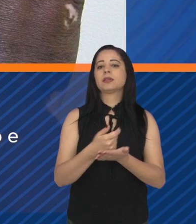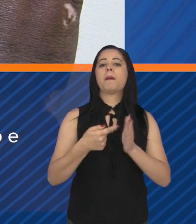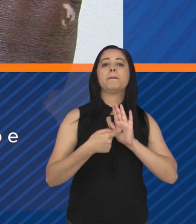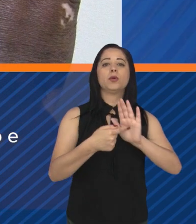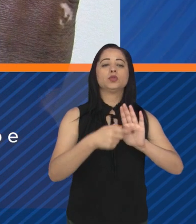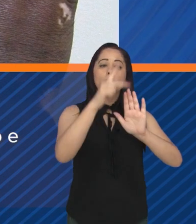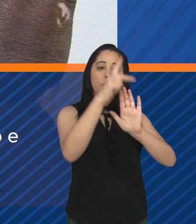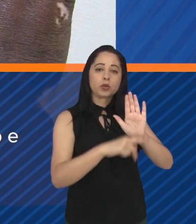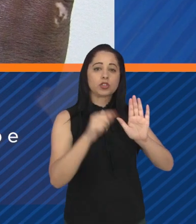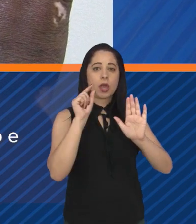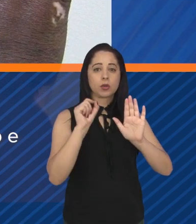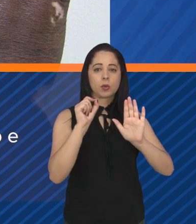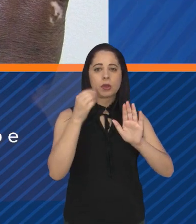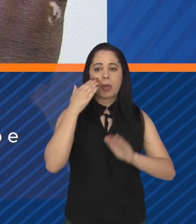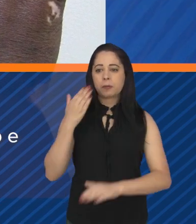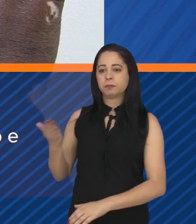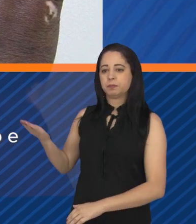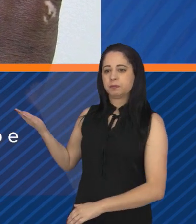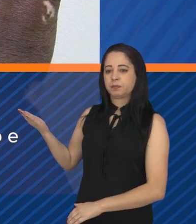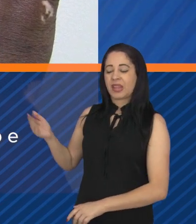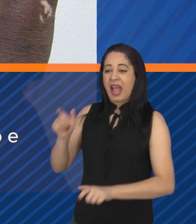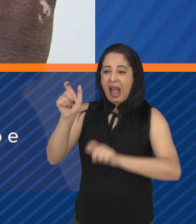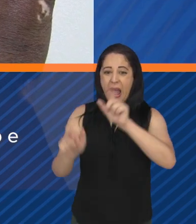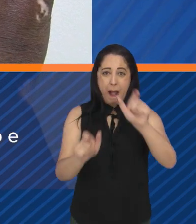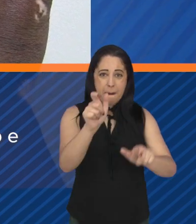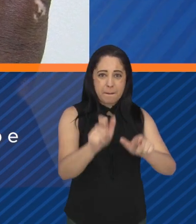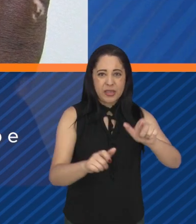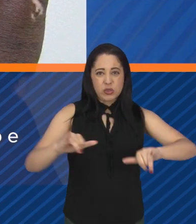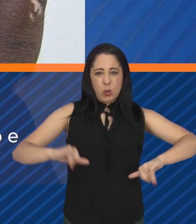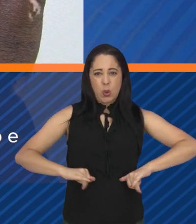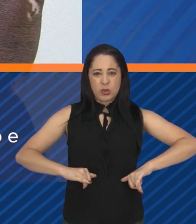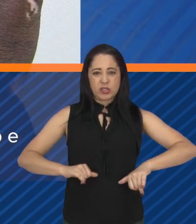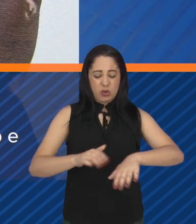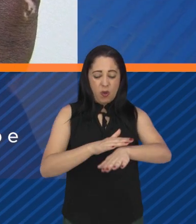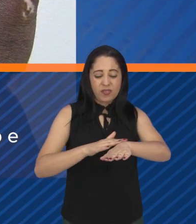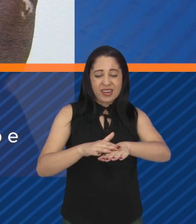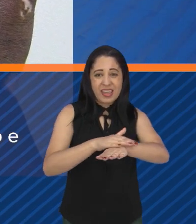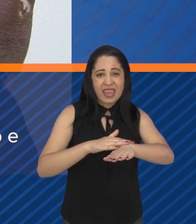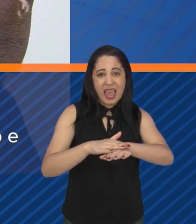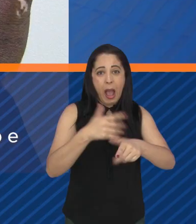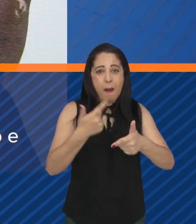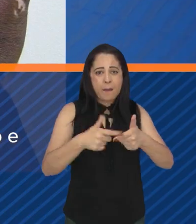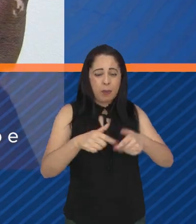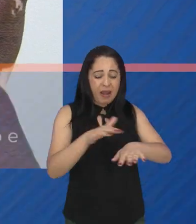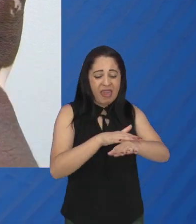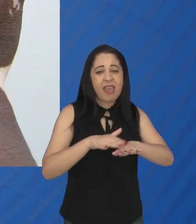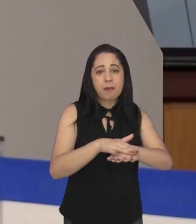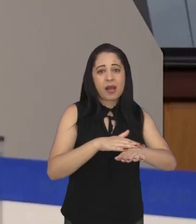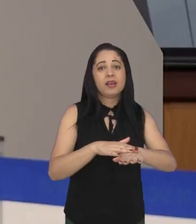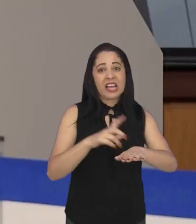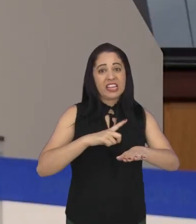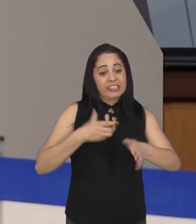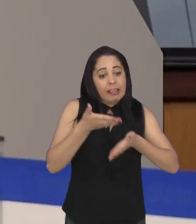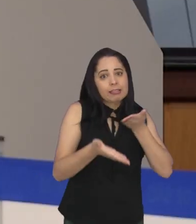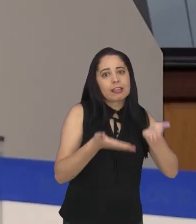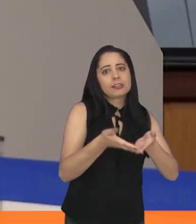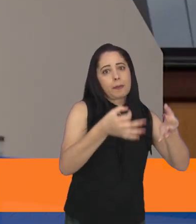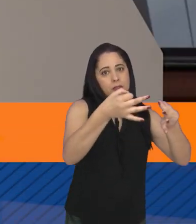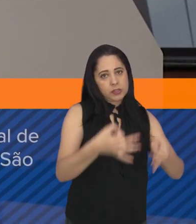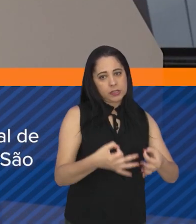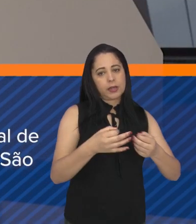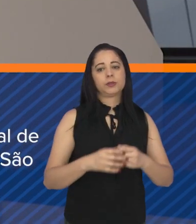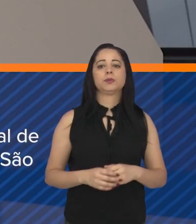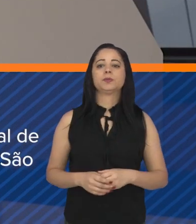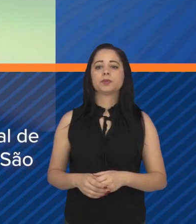para implantar uma política de cotas para atendimento médico e psicológico para pessoas portadoras de vitíligo. Júnior também é